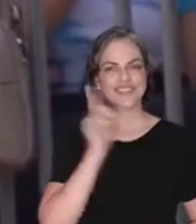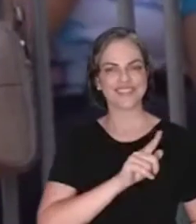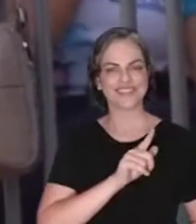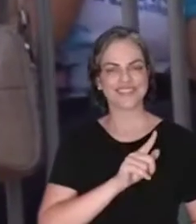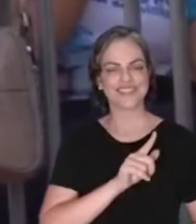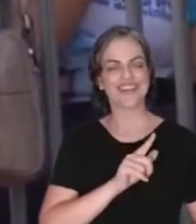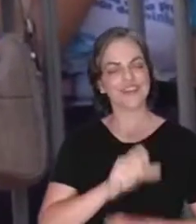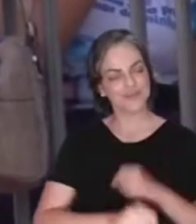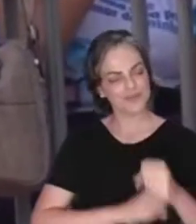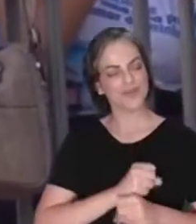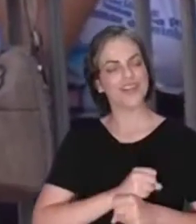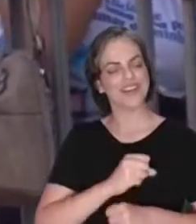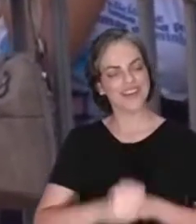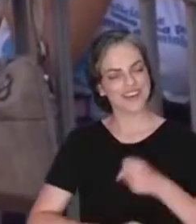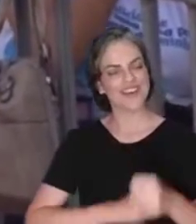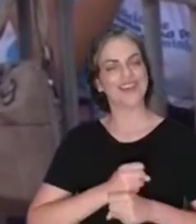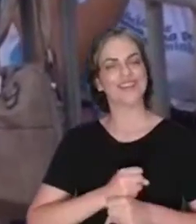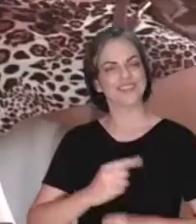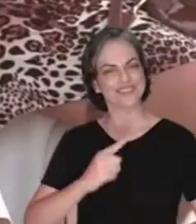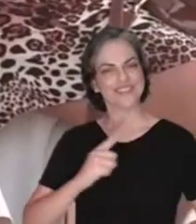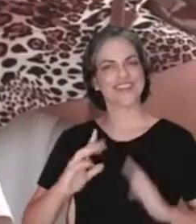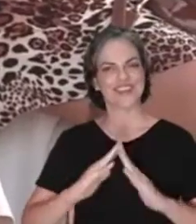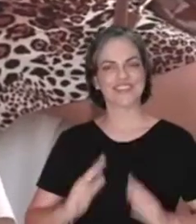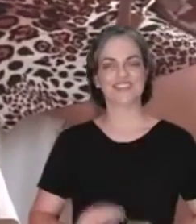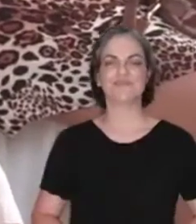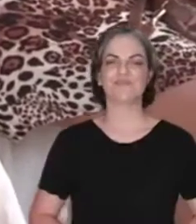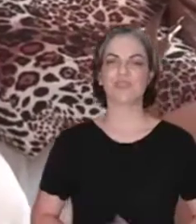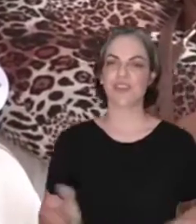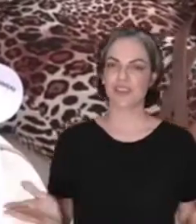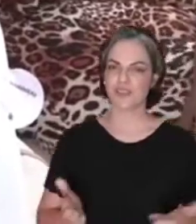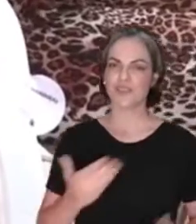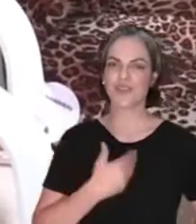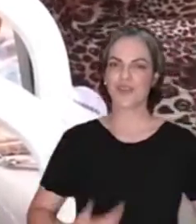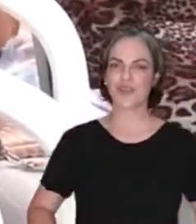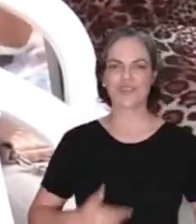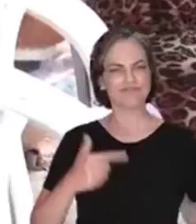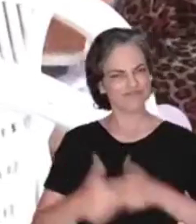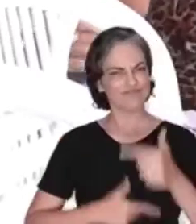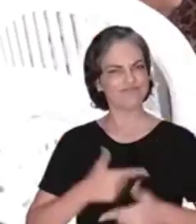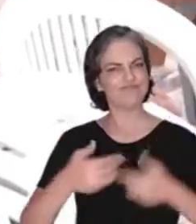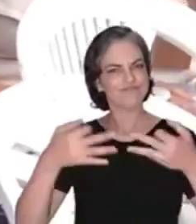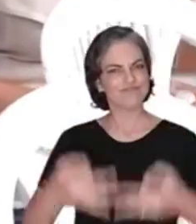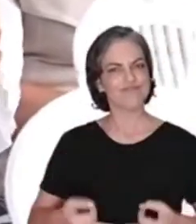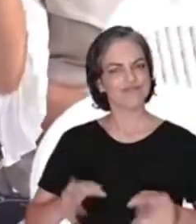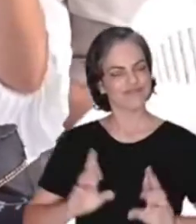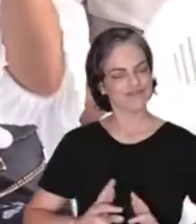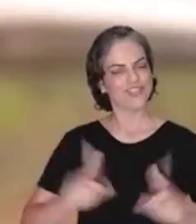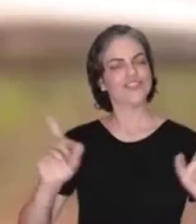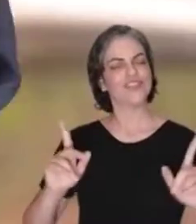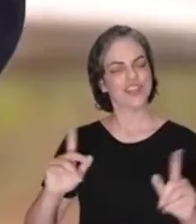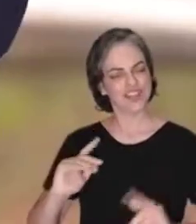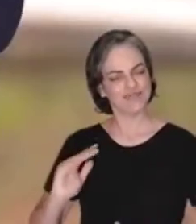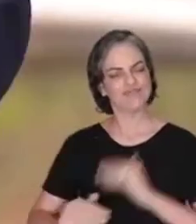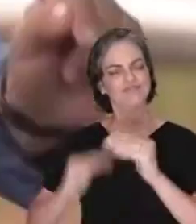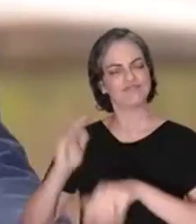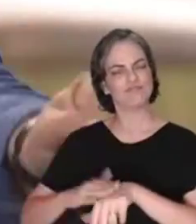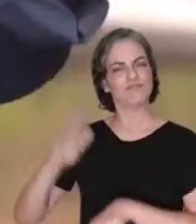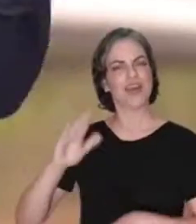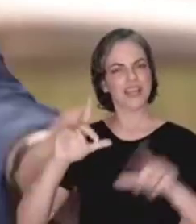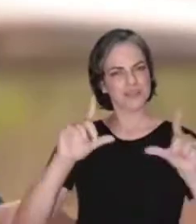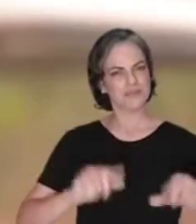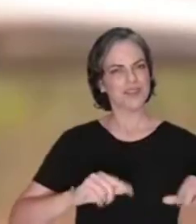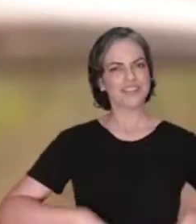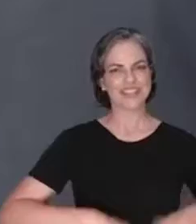ser contempladas anualmente com habitação. Esse governo trabalha, esse governo faz diferente, esse governo faz